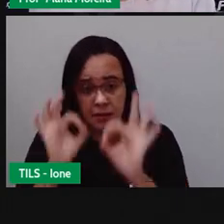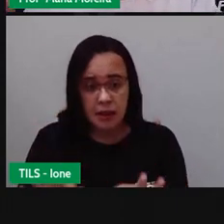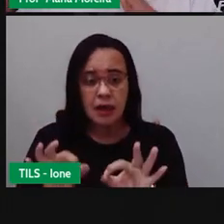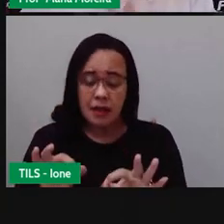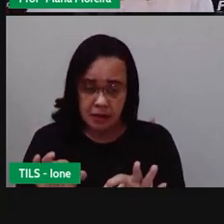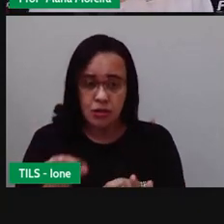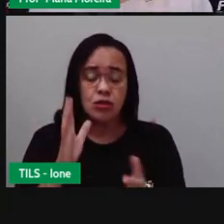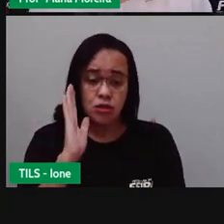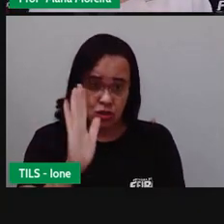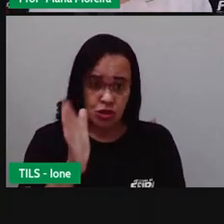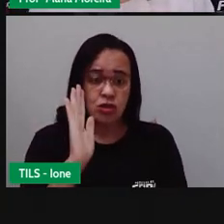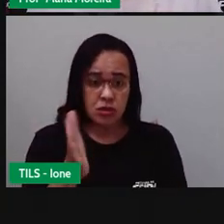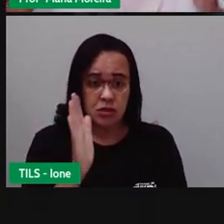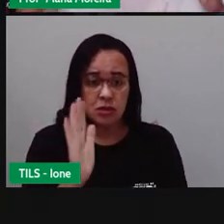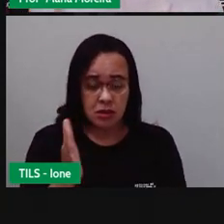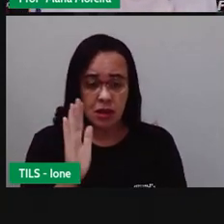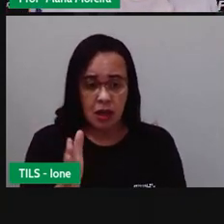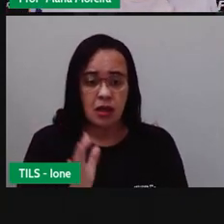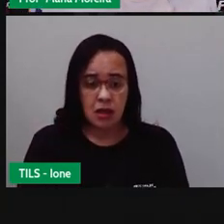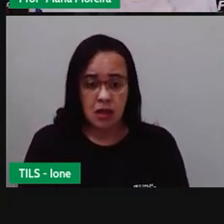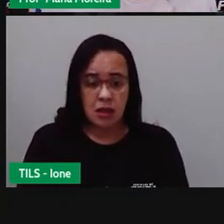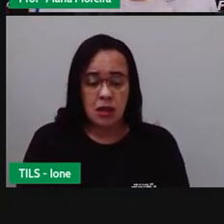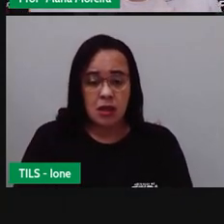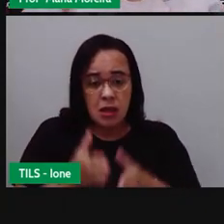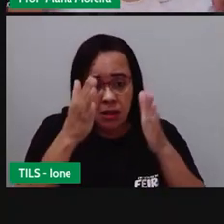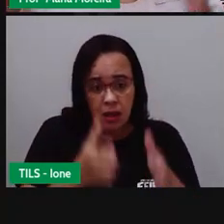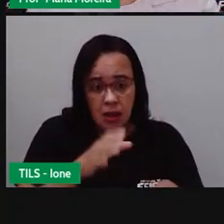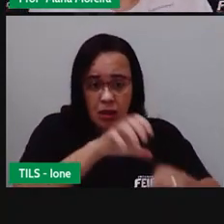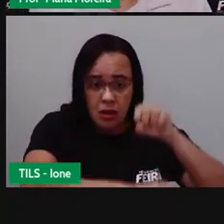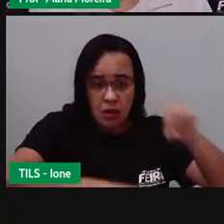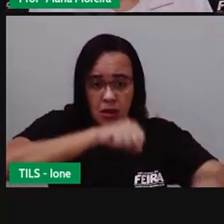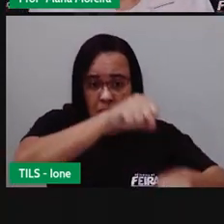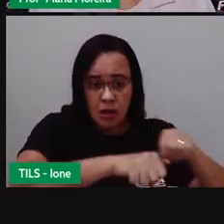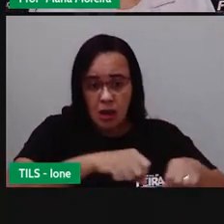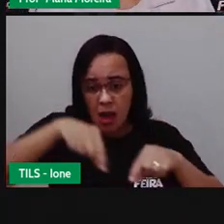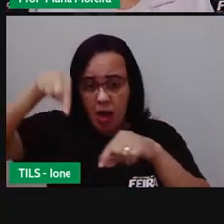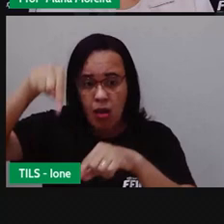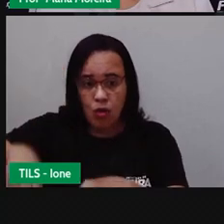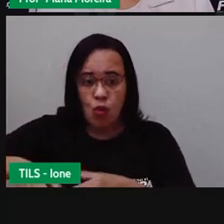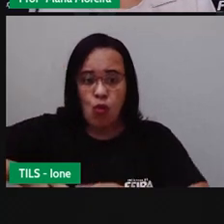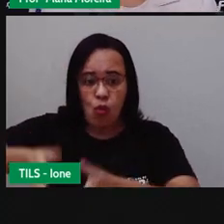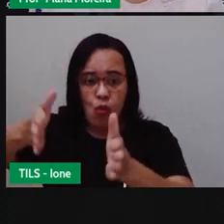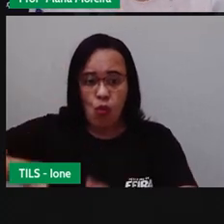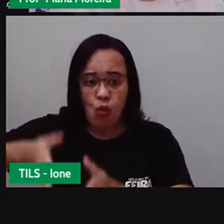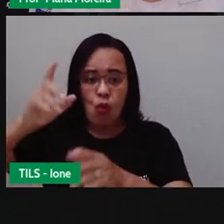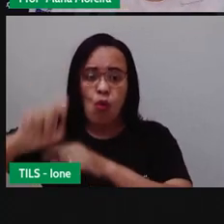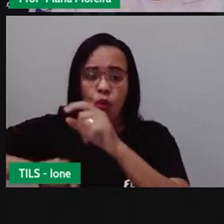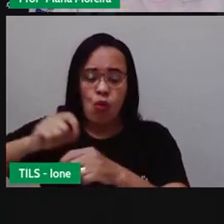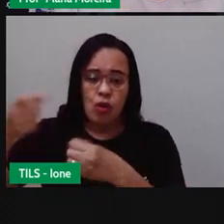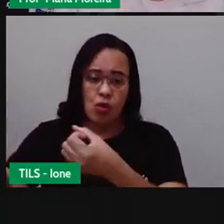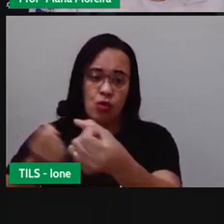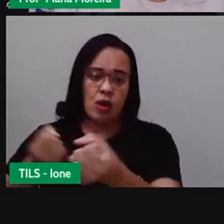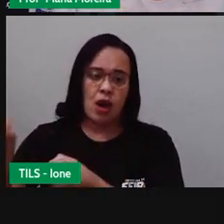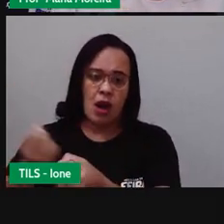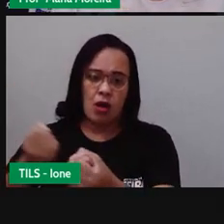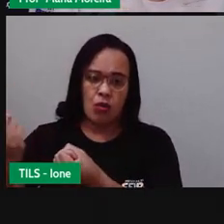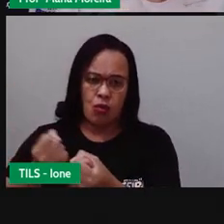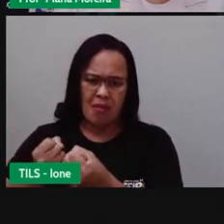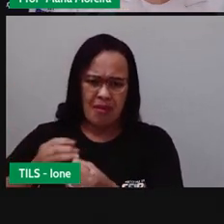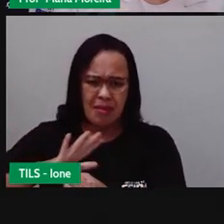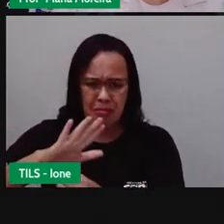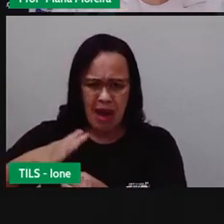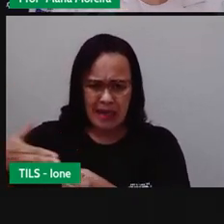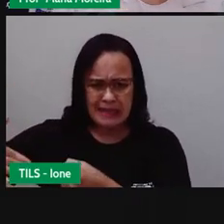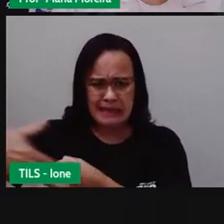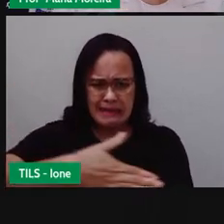bicicleta. Eles têm que andar no espaço deles, o carro no deles. Nenhum carro pode estar na ciclovia, bem como a bicicleta, ela não